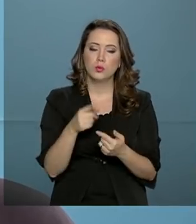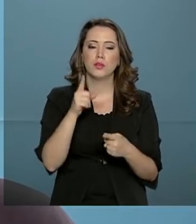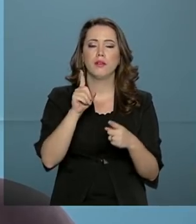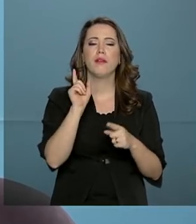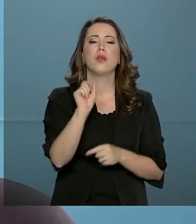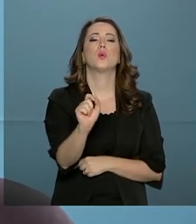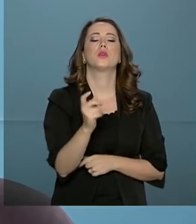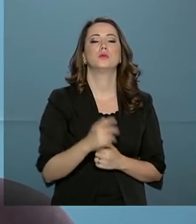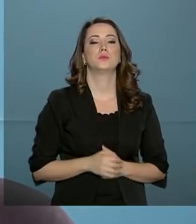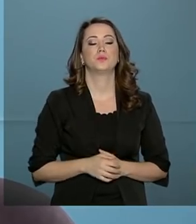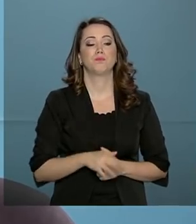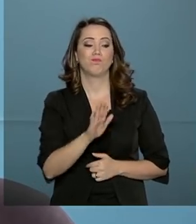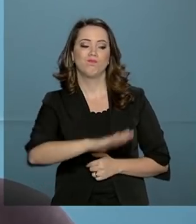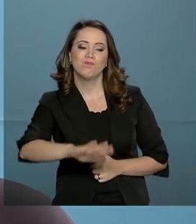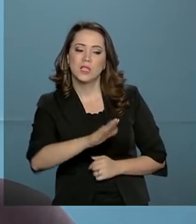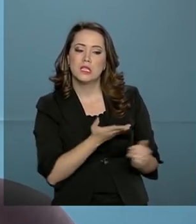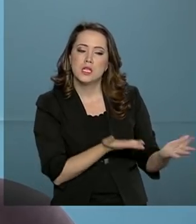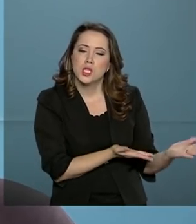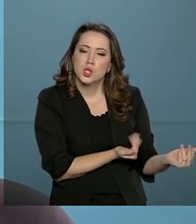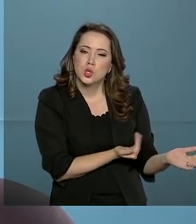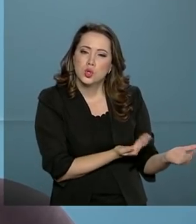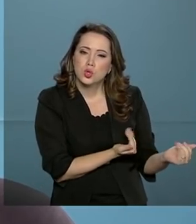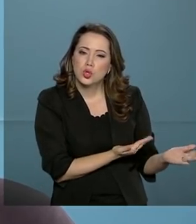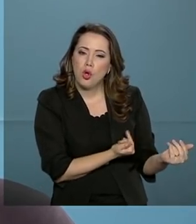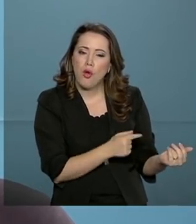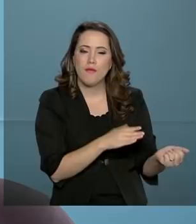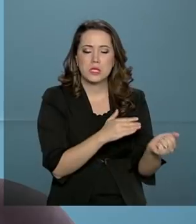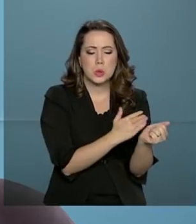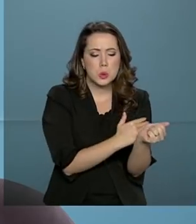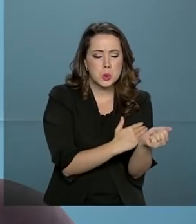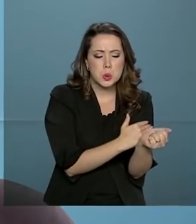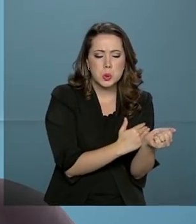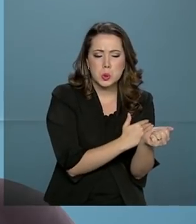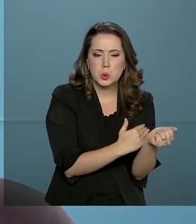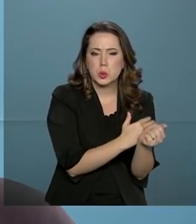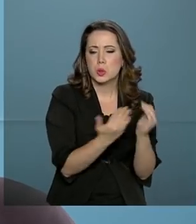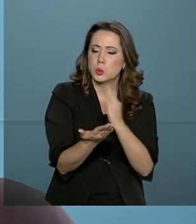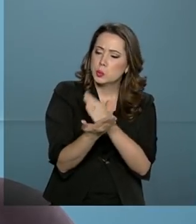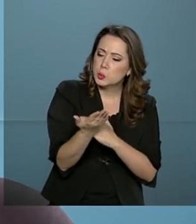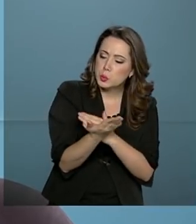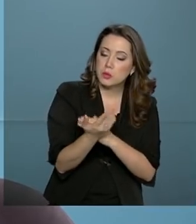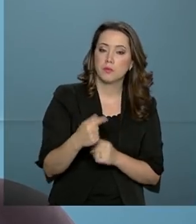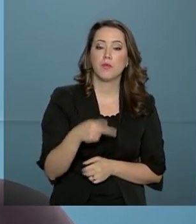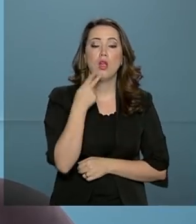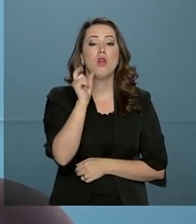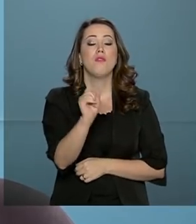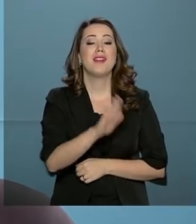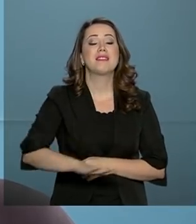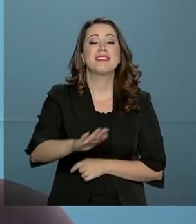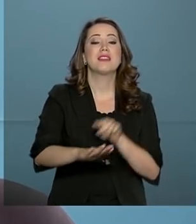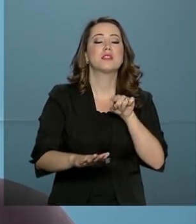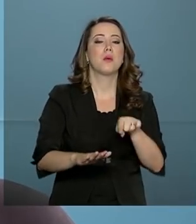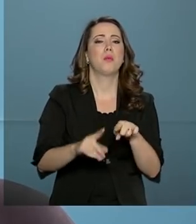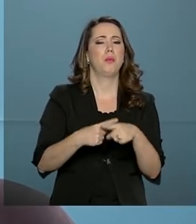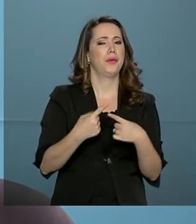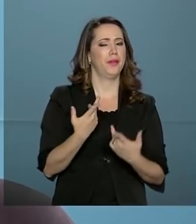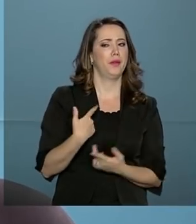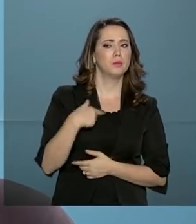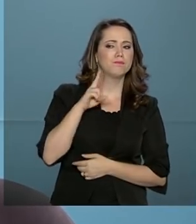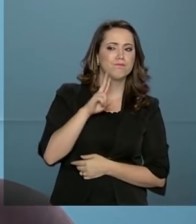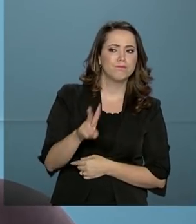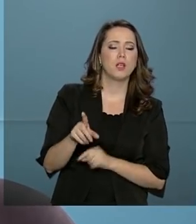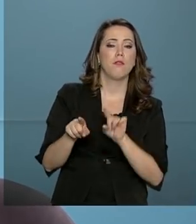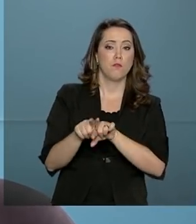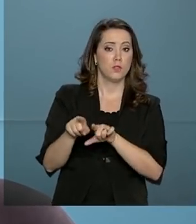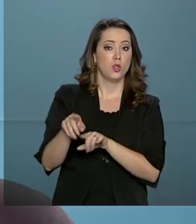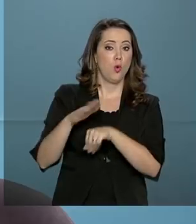automutilação de crianças, jovens e adolescentes. Eu falo crianças porque nós estamos conversando com crianças de 7 anos no Brasil,